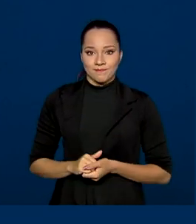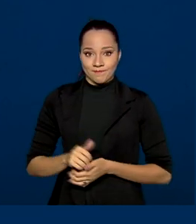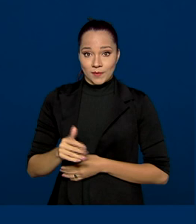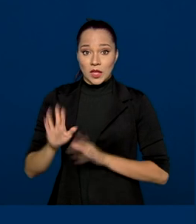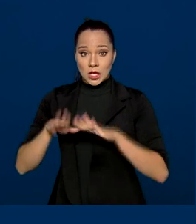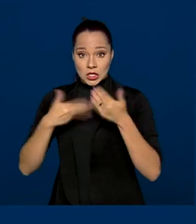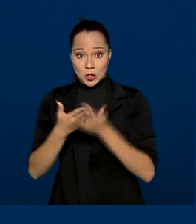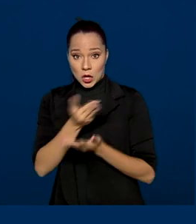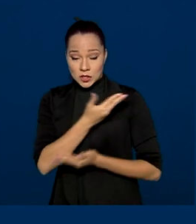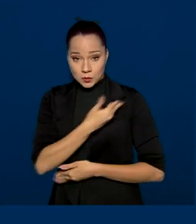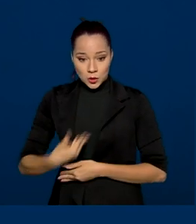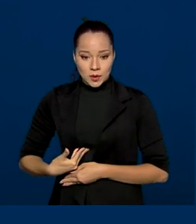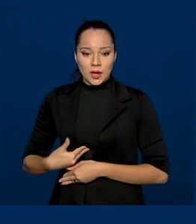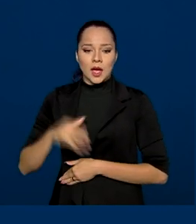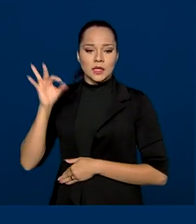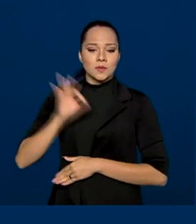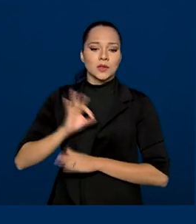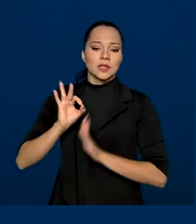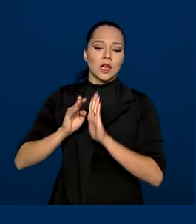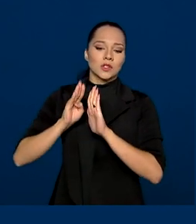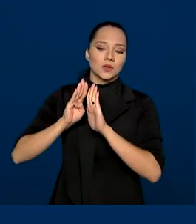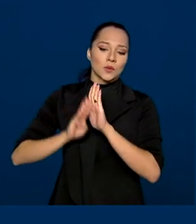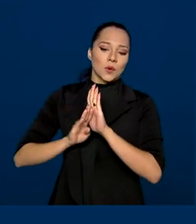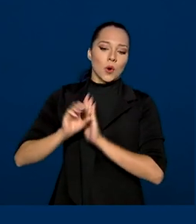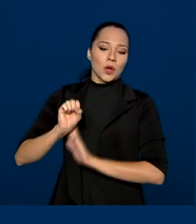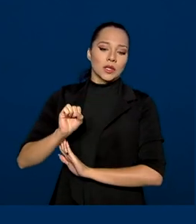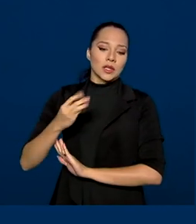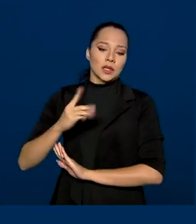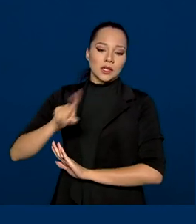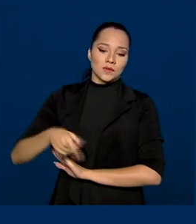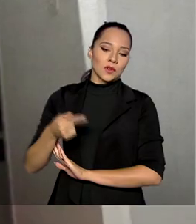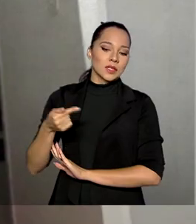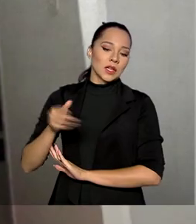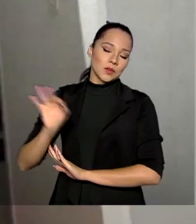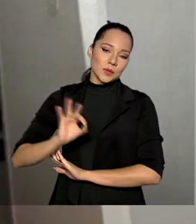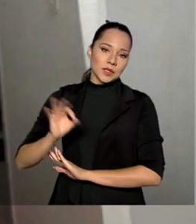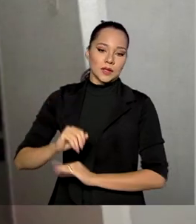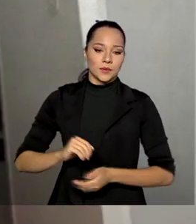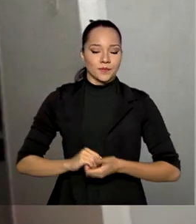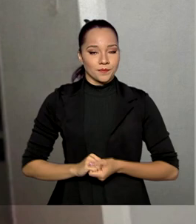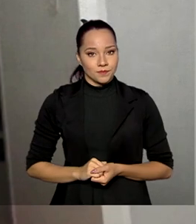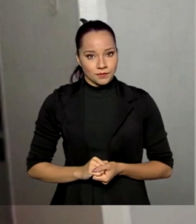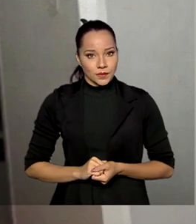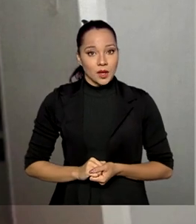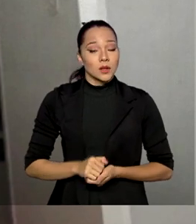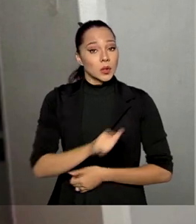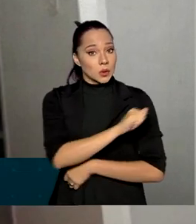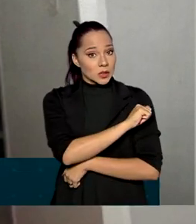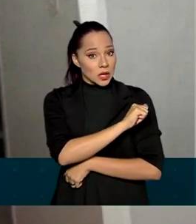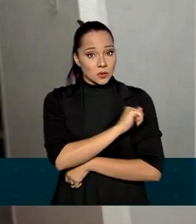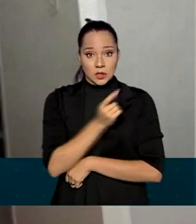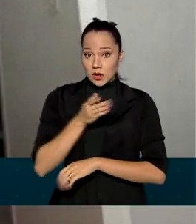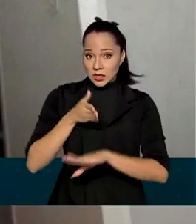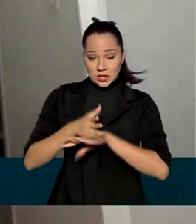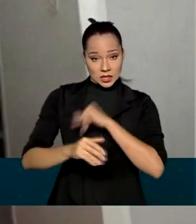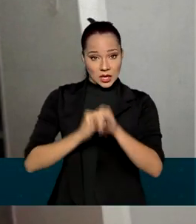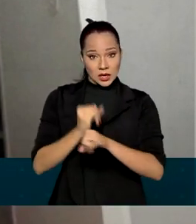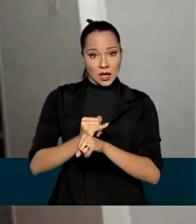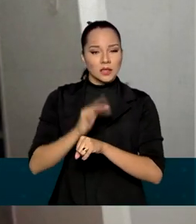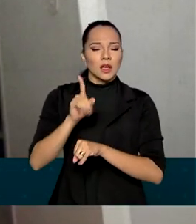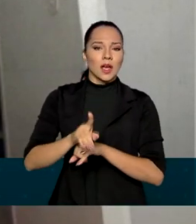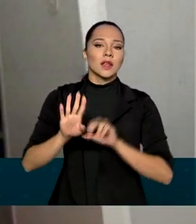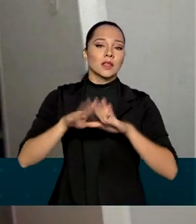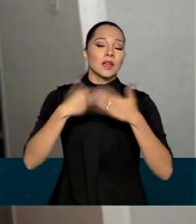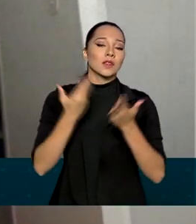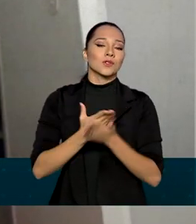pública, esse percentual foi de 83,7%. Dos estudantes que não acessaram a internet, a grande maioria era da rede